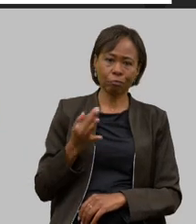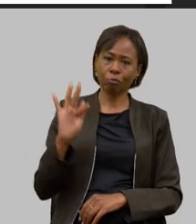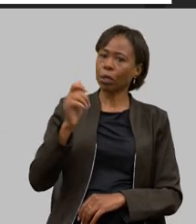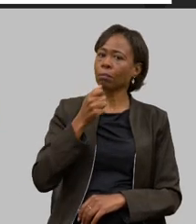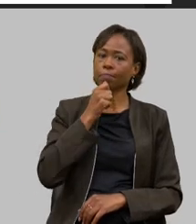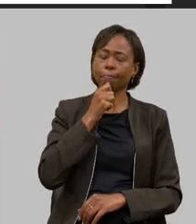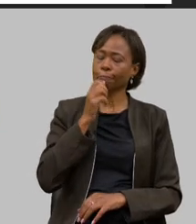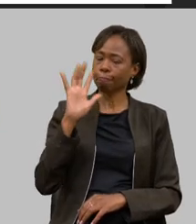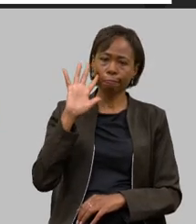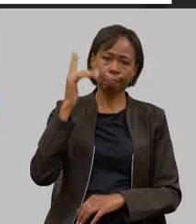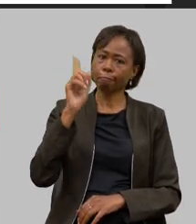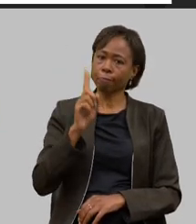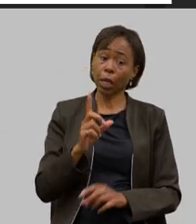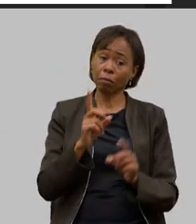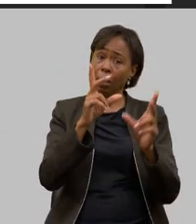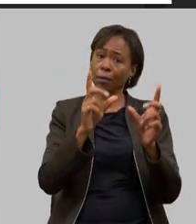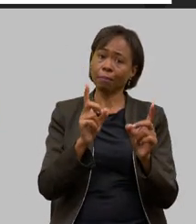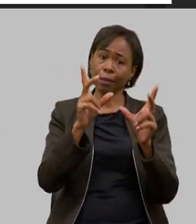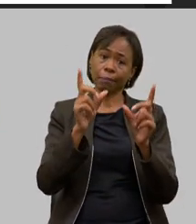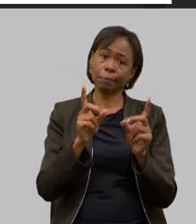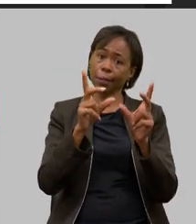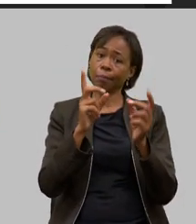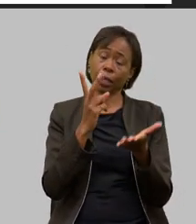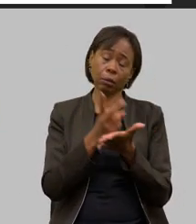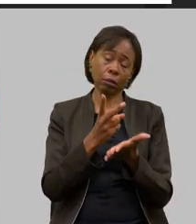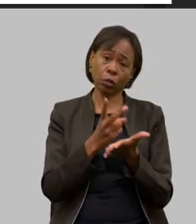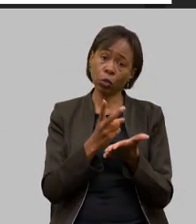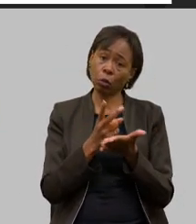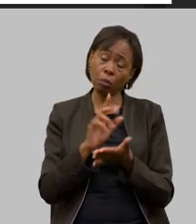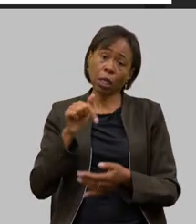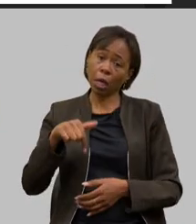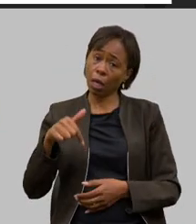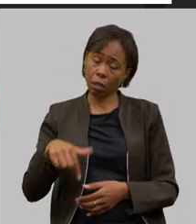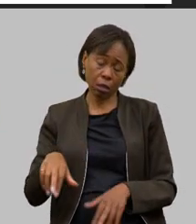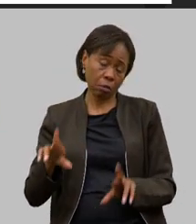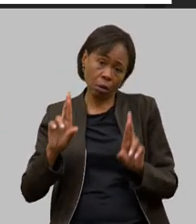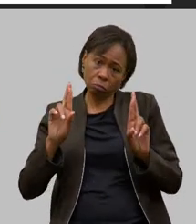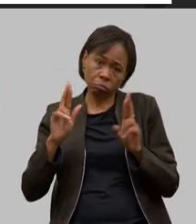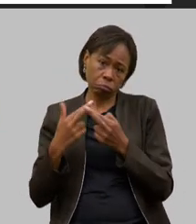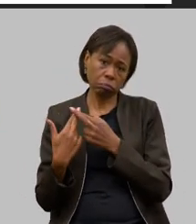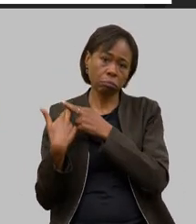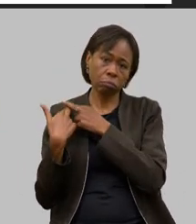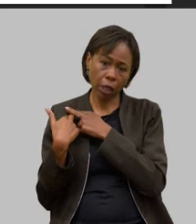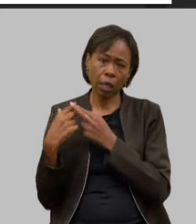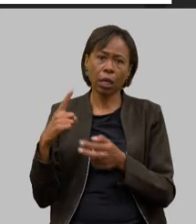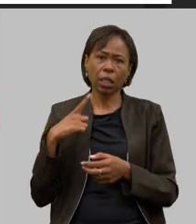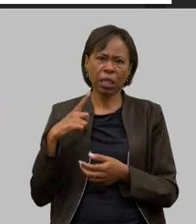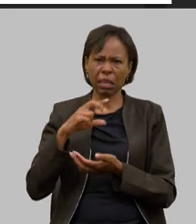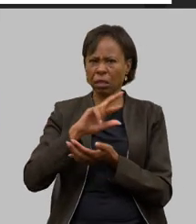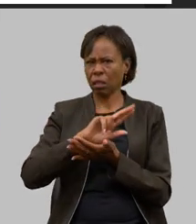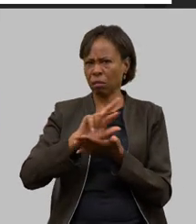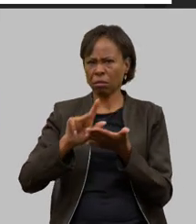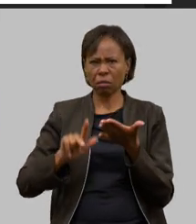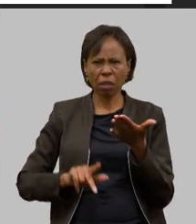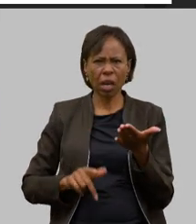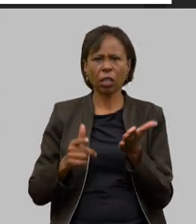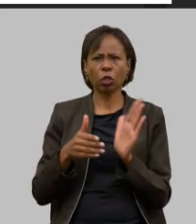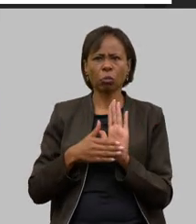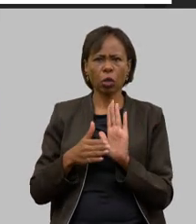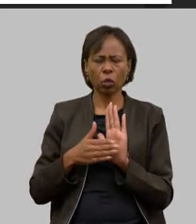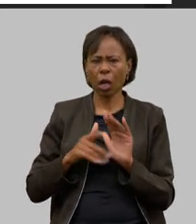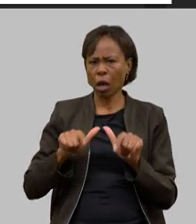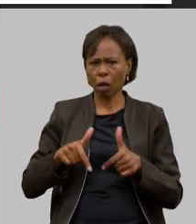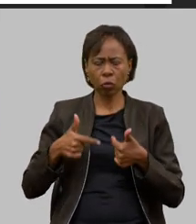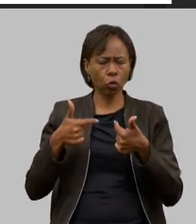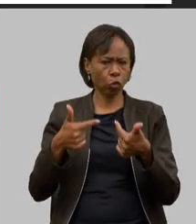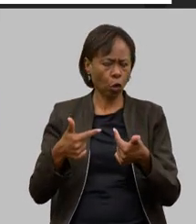importações continuam mas nós estamos fazendo o nosso dever de casa nós temos o Mais Genética nós temos o ProGenética nós temos aí várias ações